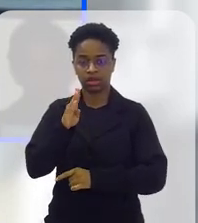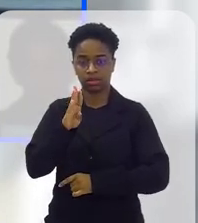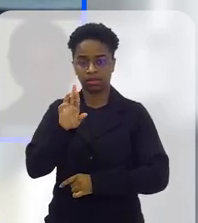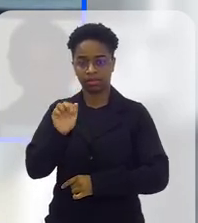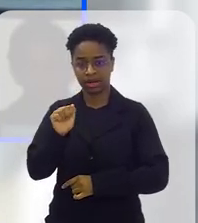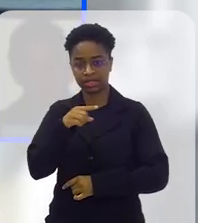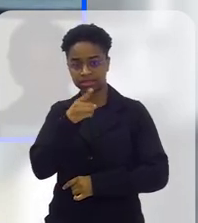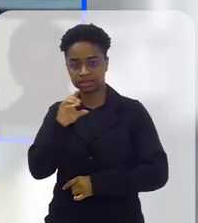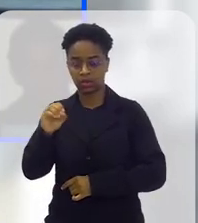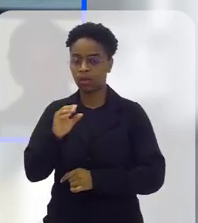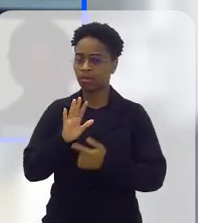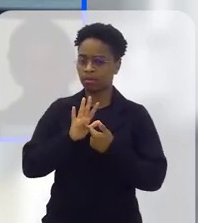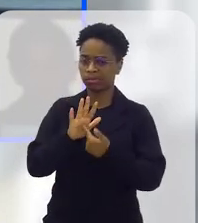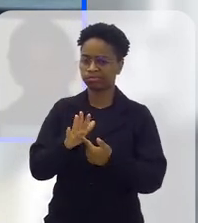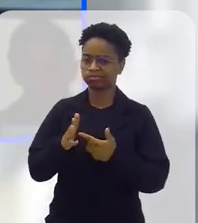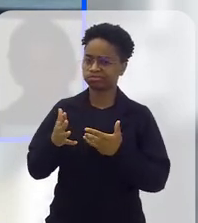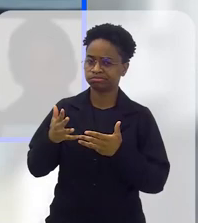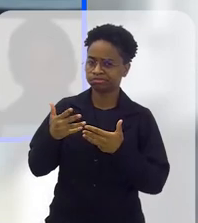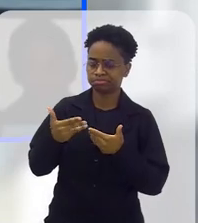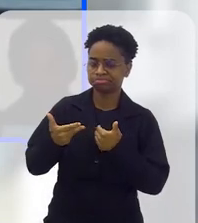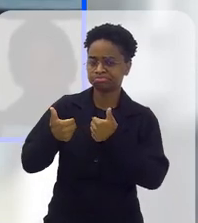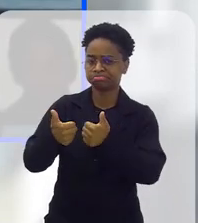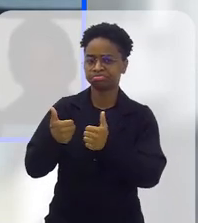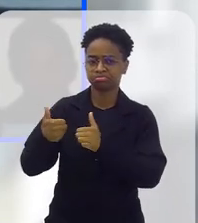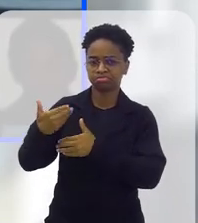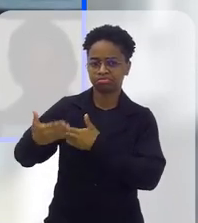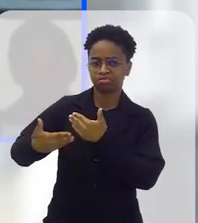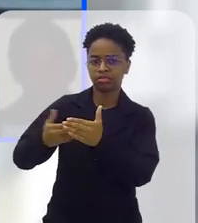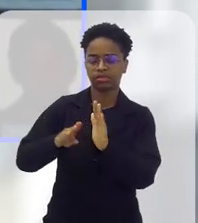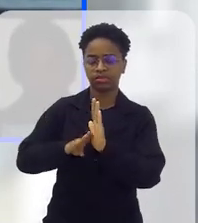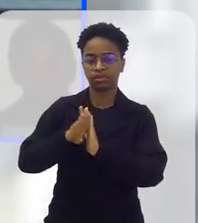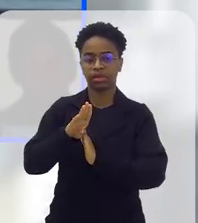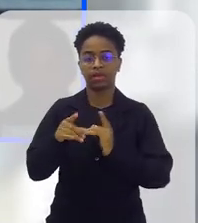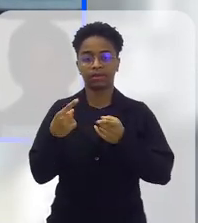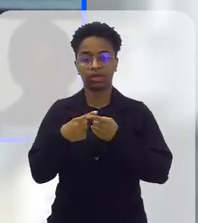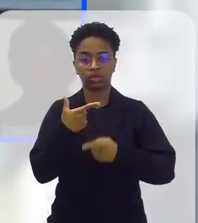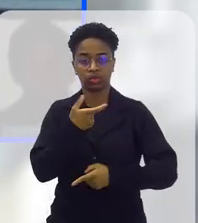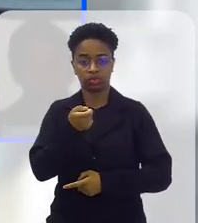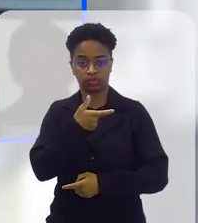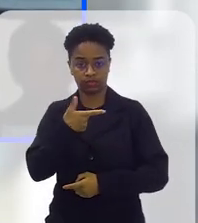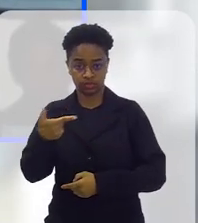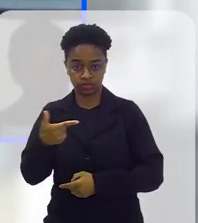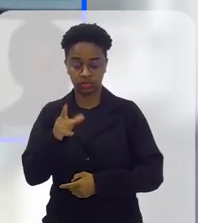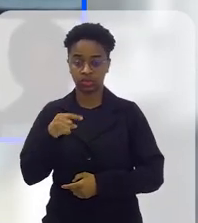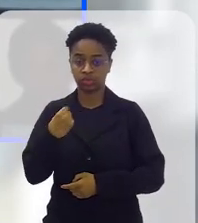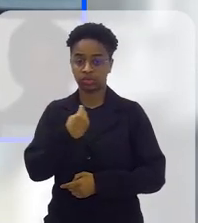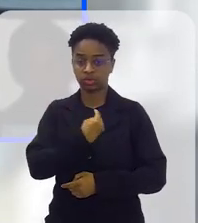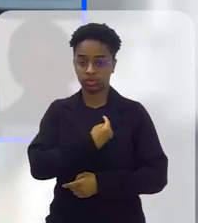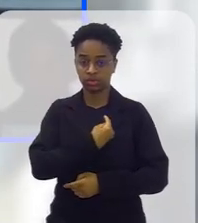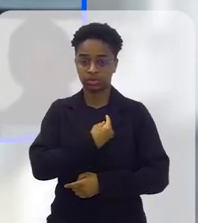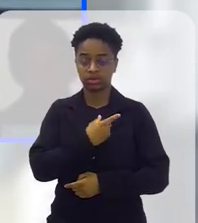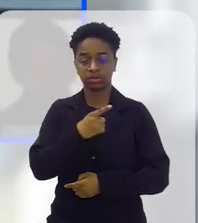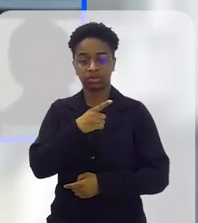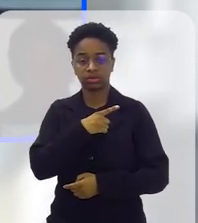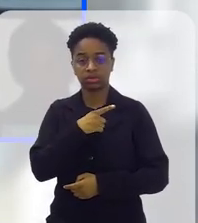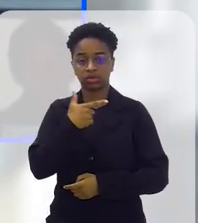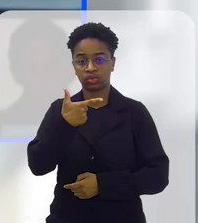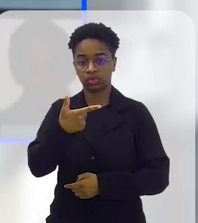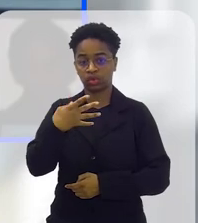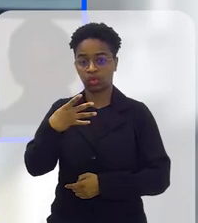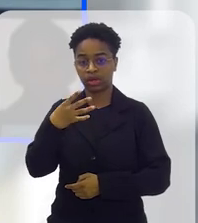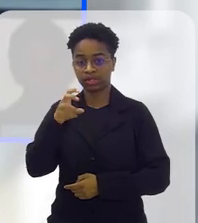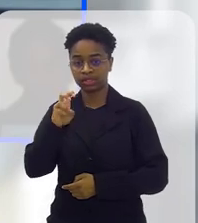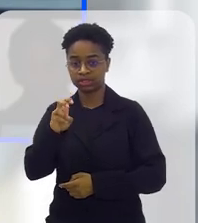Pedro Brazão, muito satisfatório. Só para vocês terem ideia, em 2022, foram 245